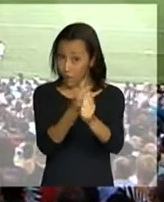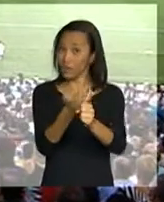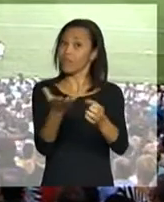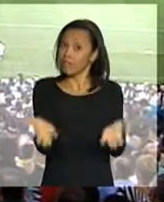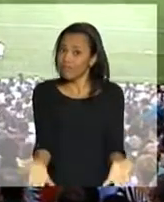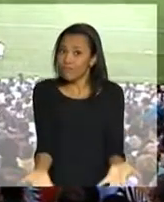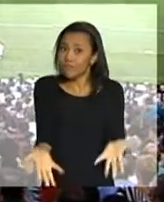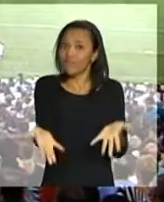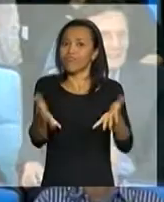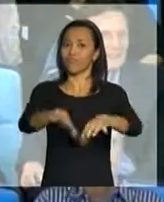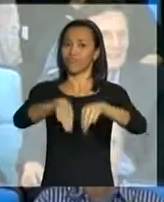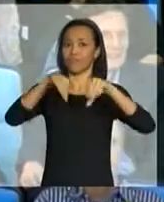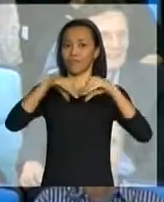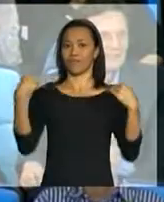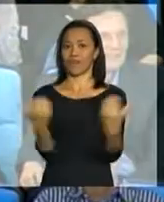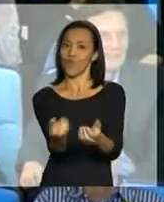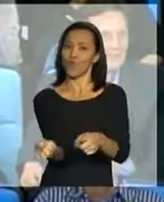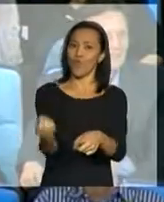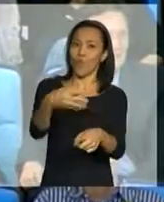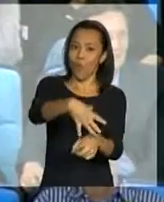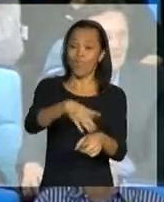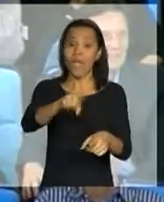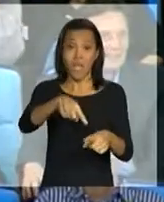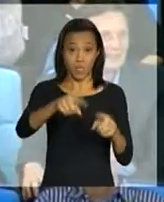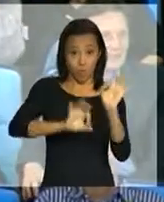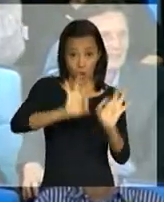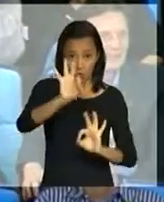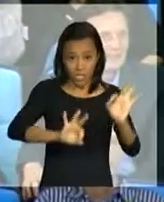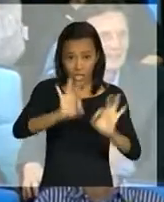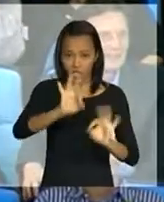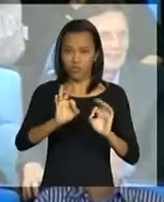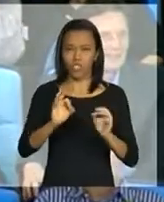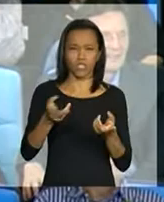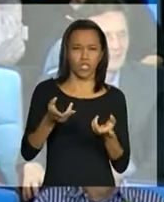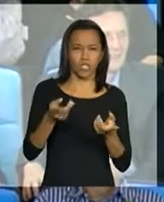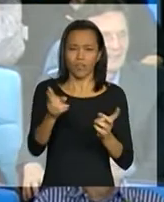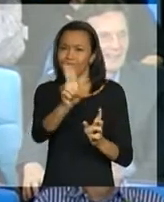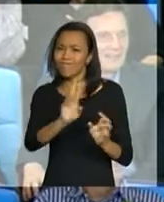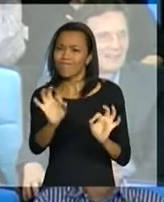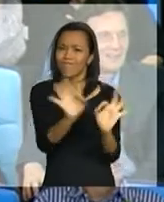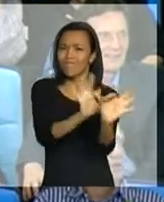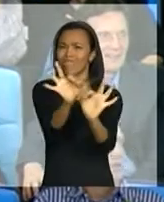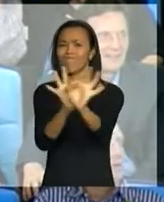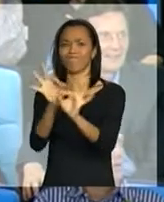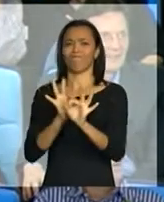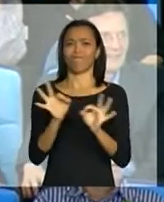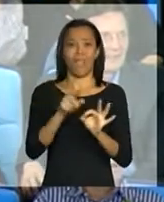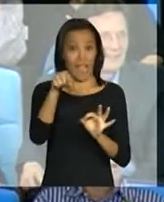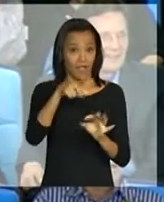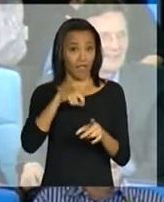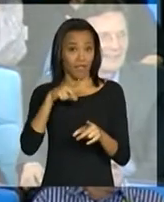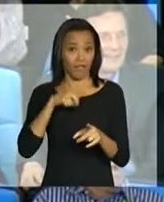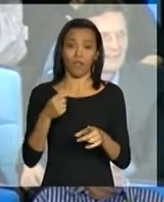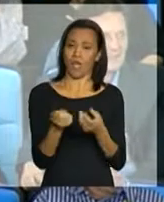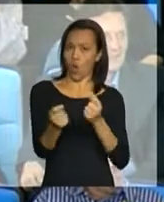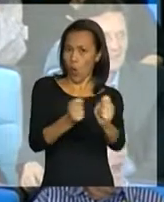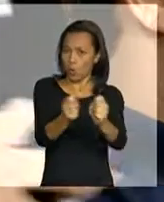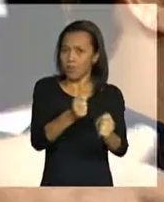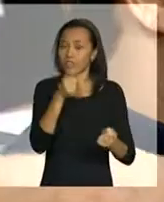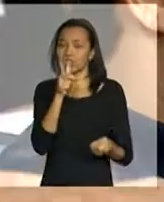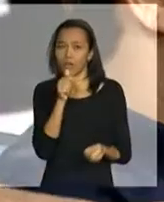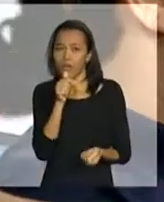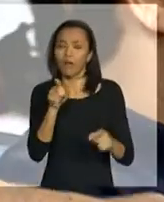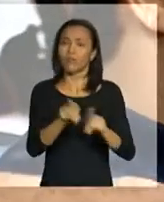reconstruíram o novo Maracanã. O projeto de modernização do estádio prevê que ele tenha economia de